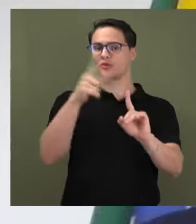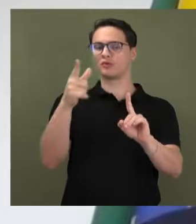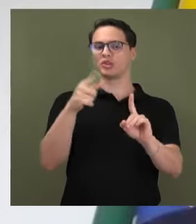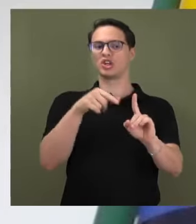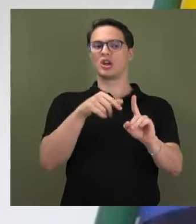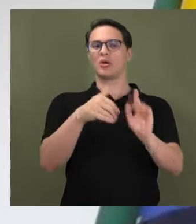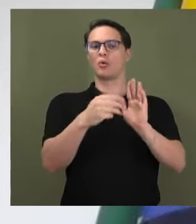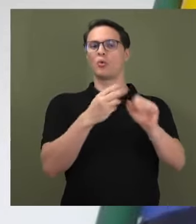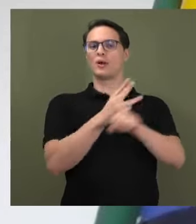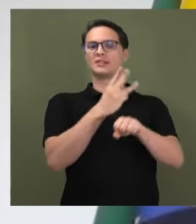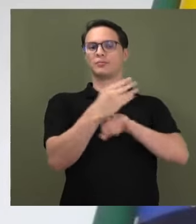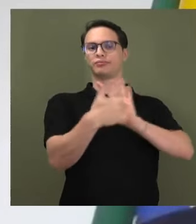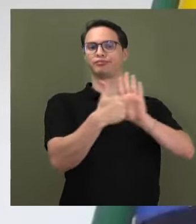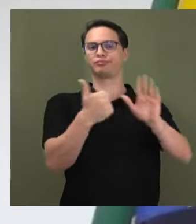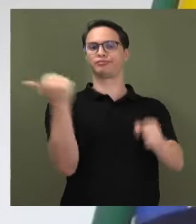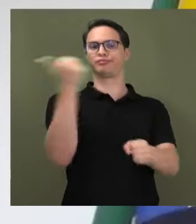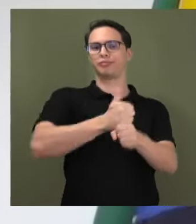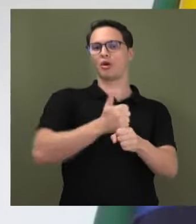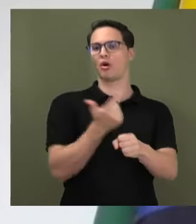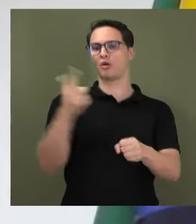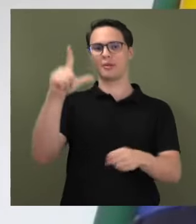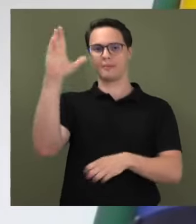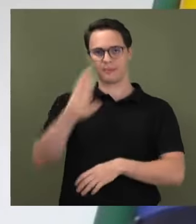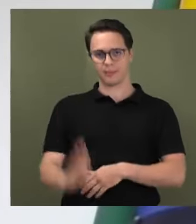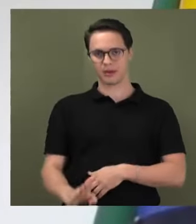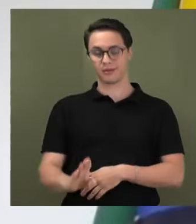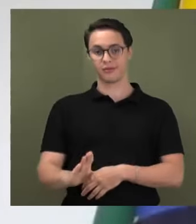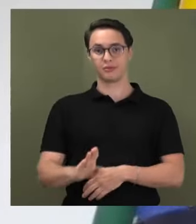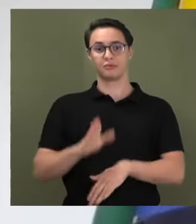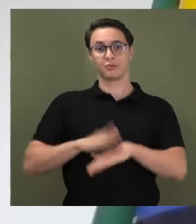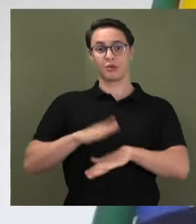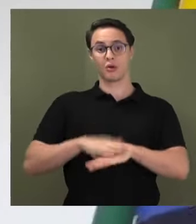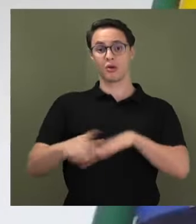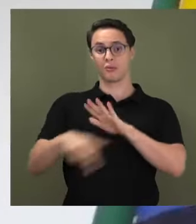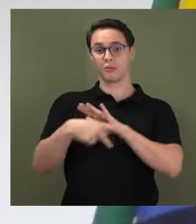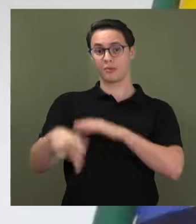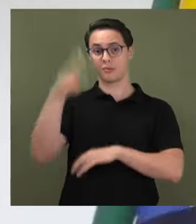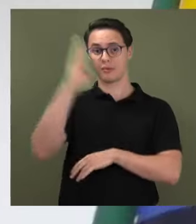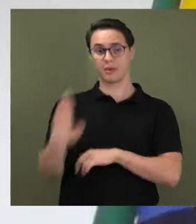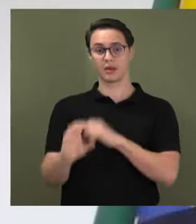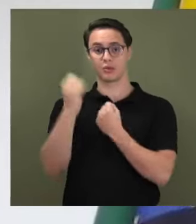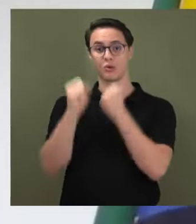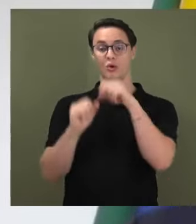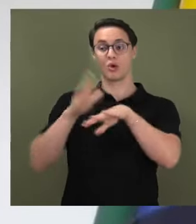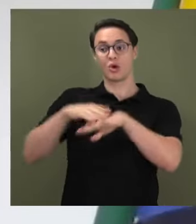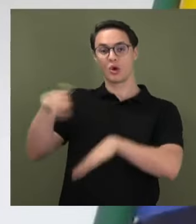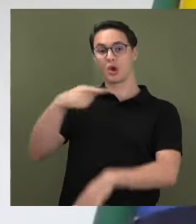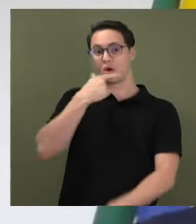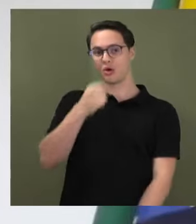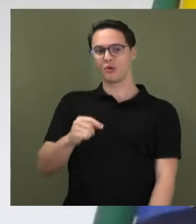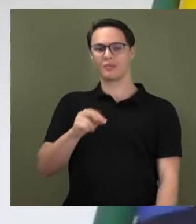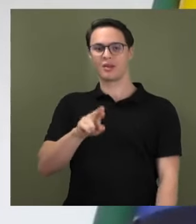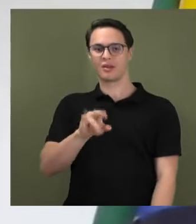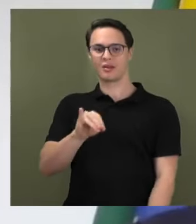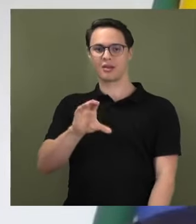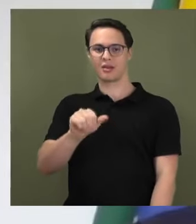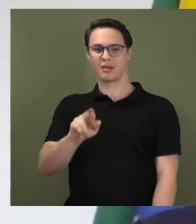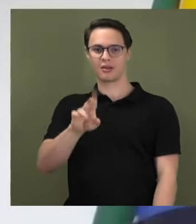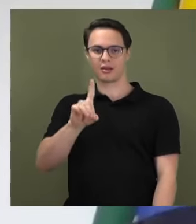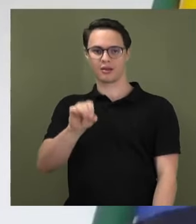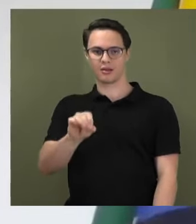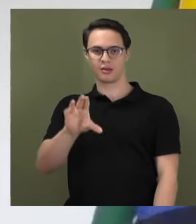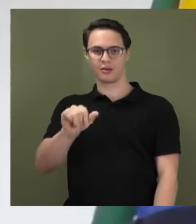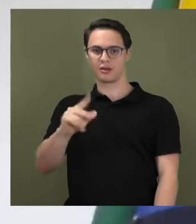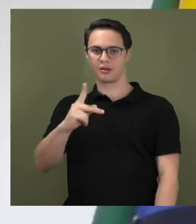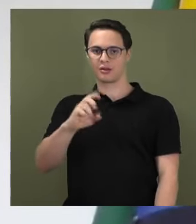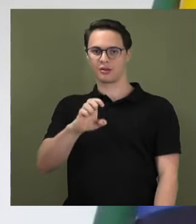partiu do presidente da Agência Brasileira de Desenvolvimento Industrial, Ricardo Capela, com estilo, no exemplo do